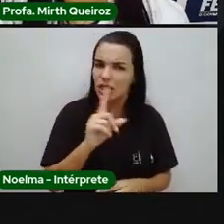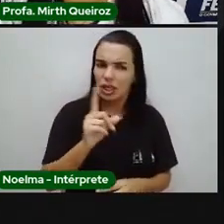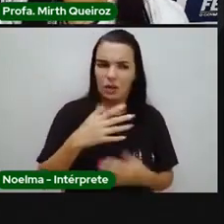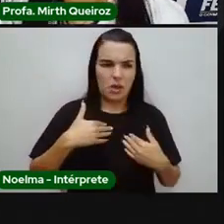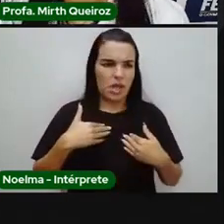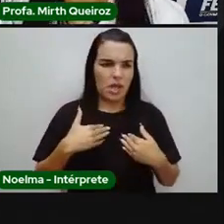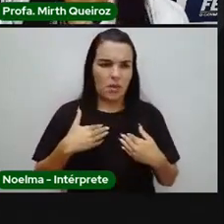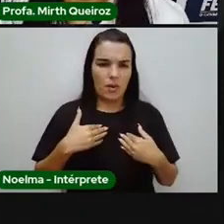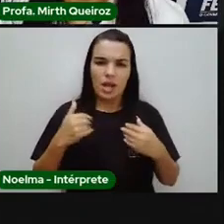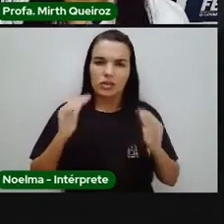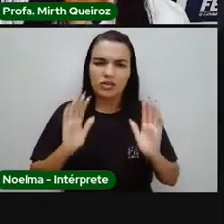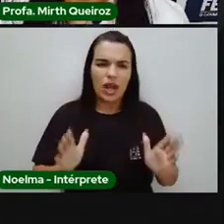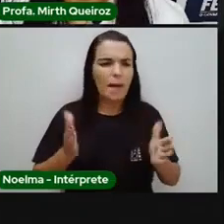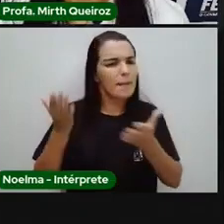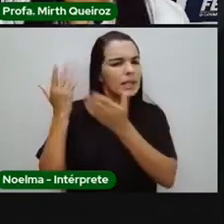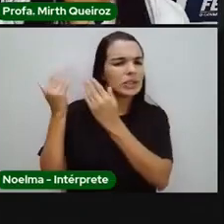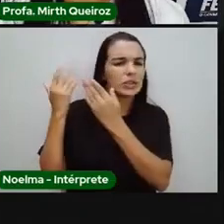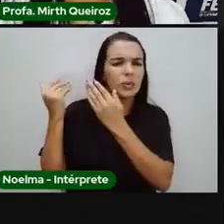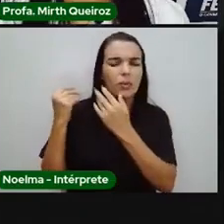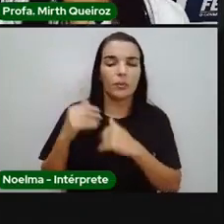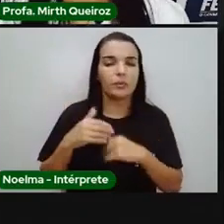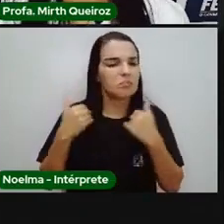foi? E já morreu.